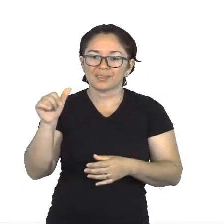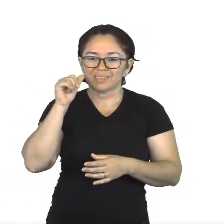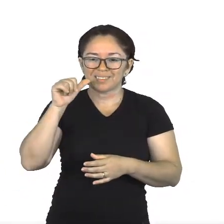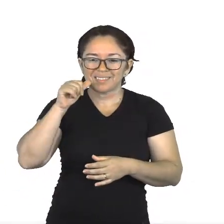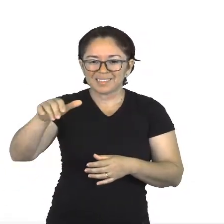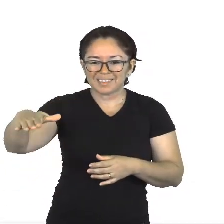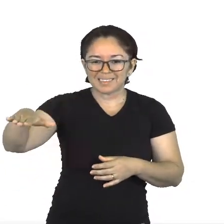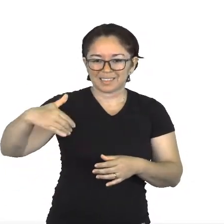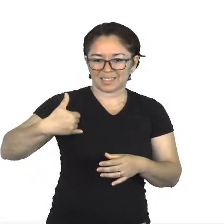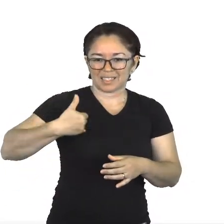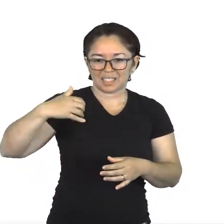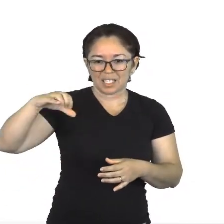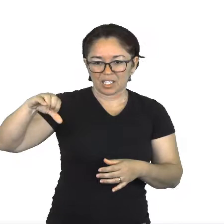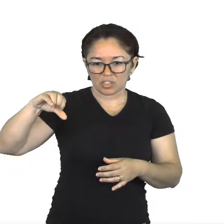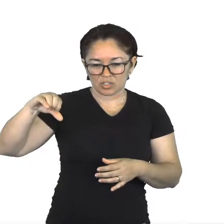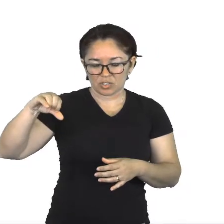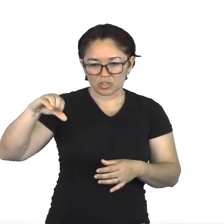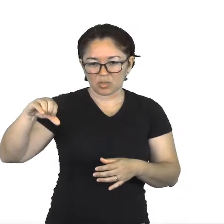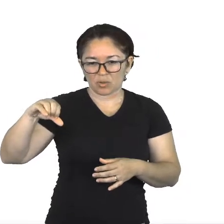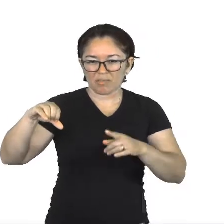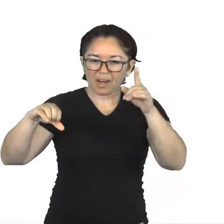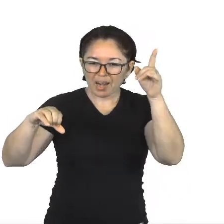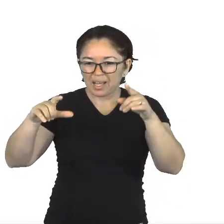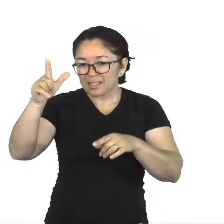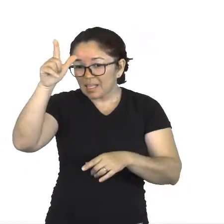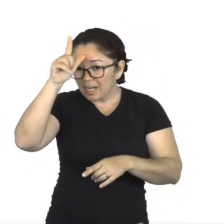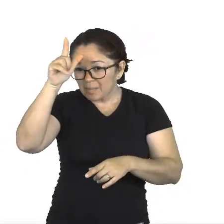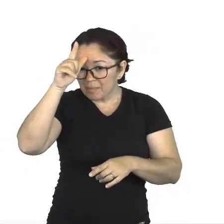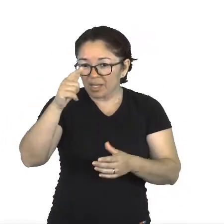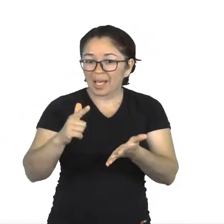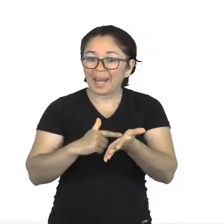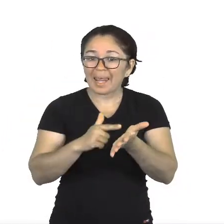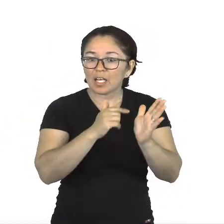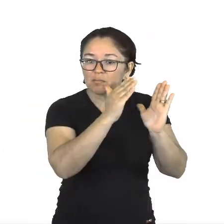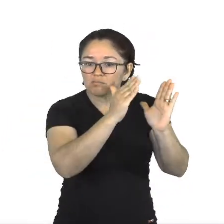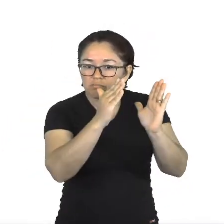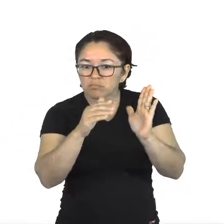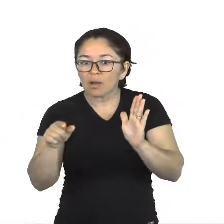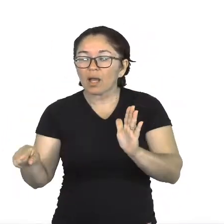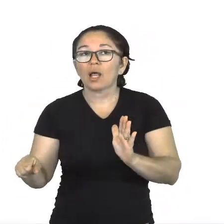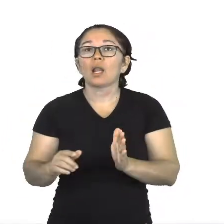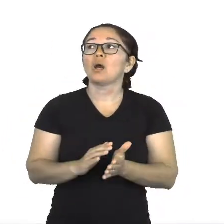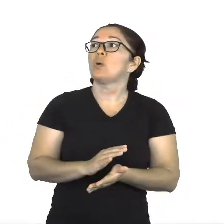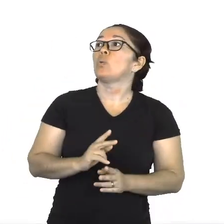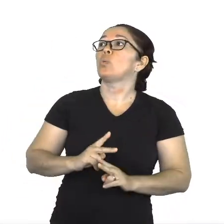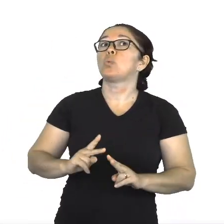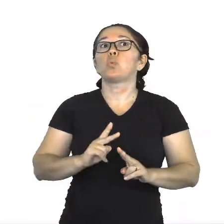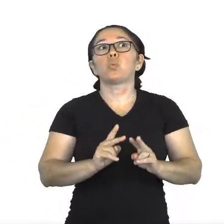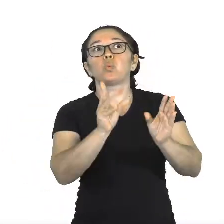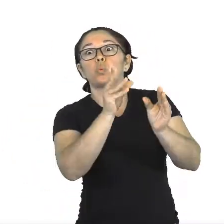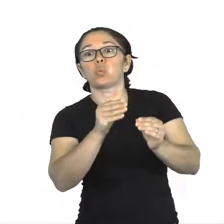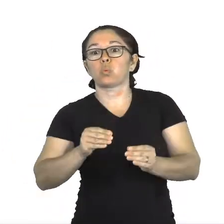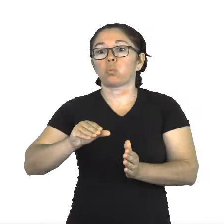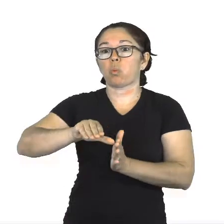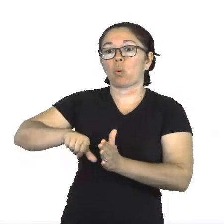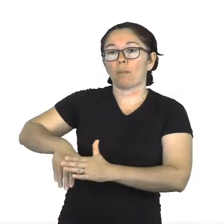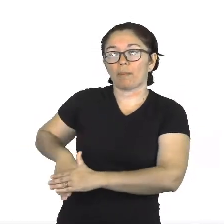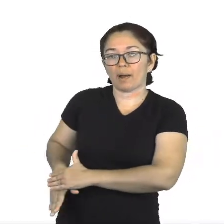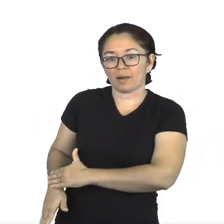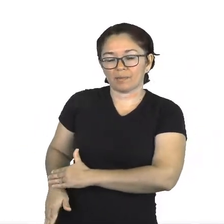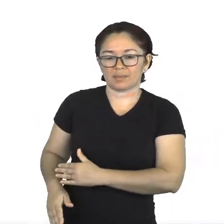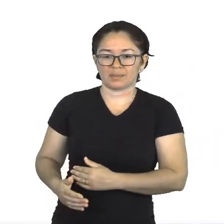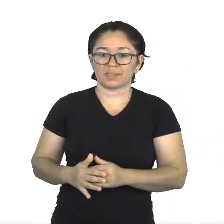que roubava livros na Alemanha nazista. Além da família esconder um judeu em casa.